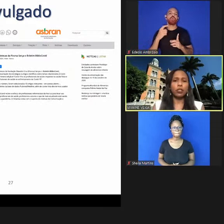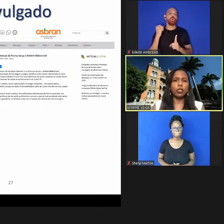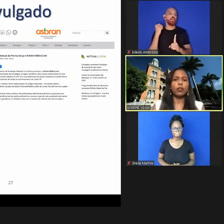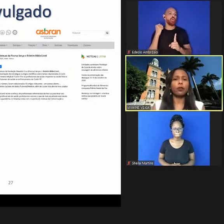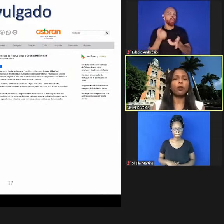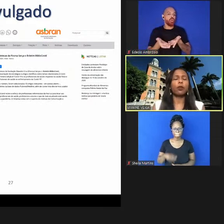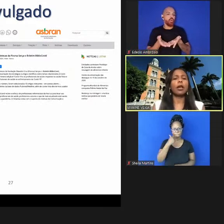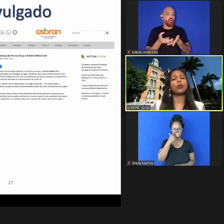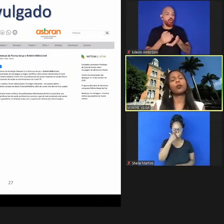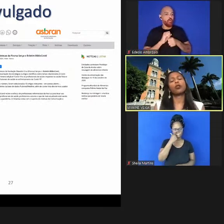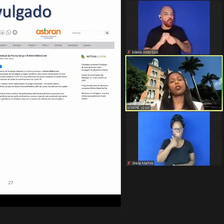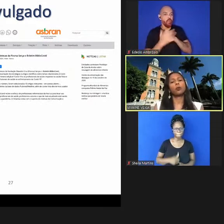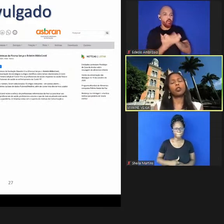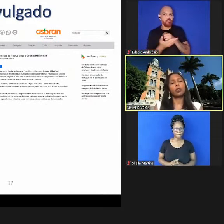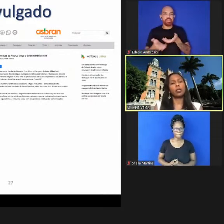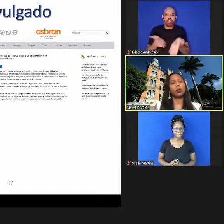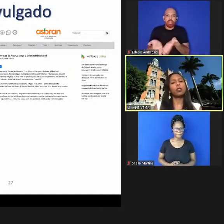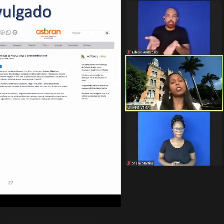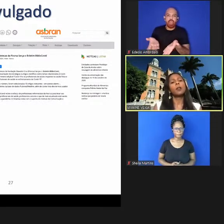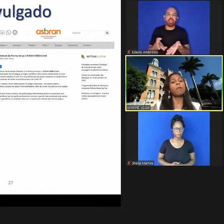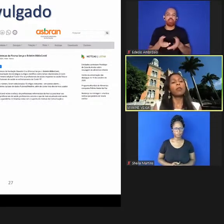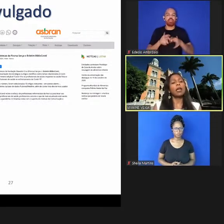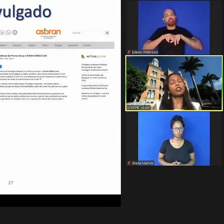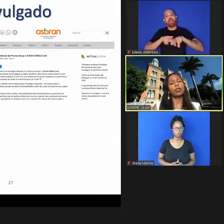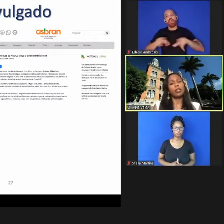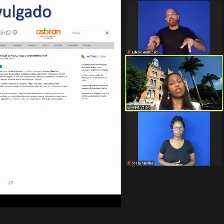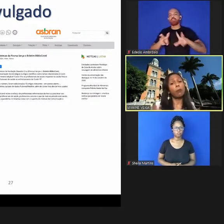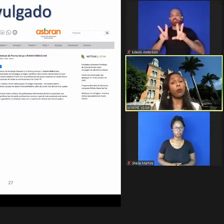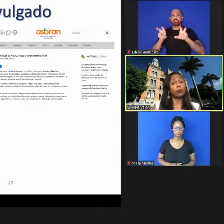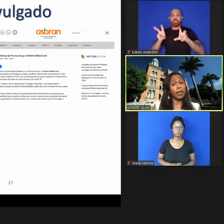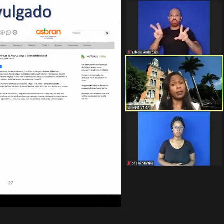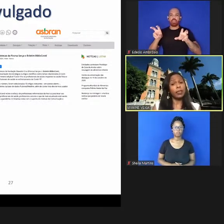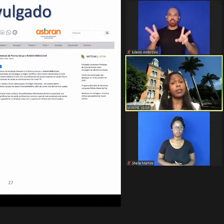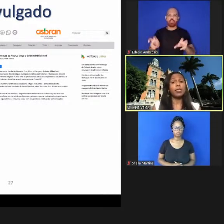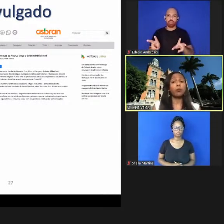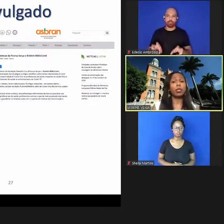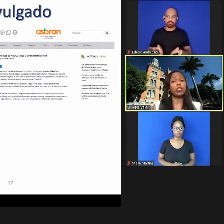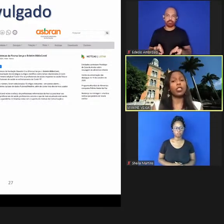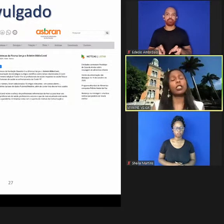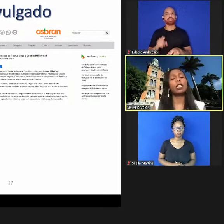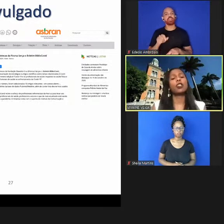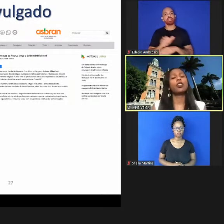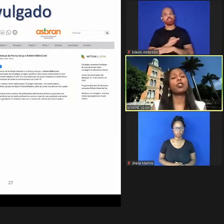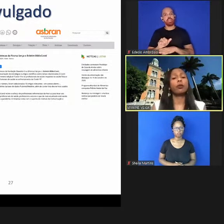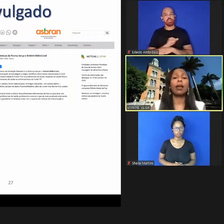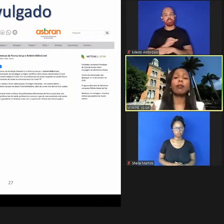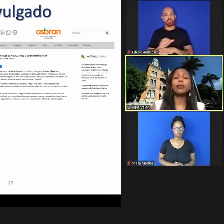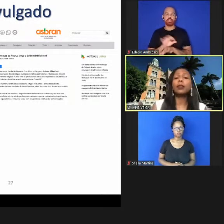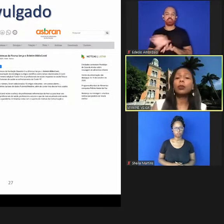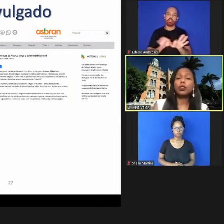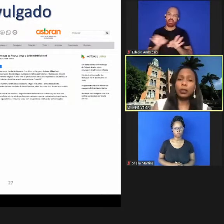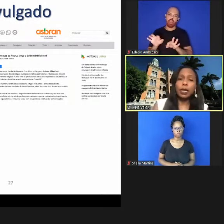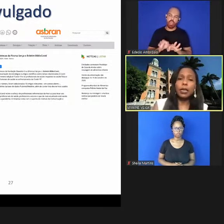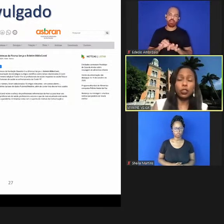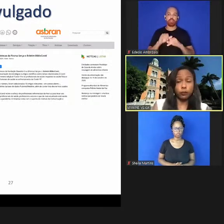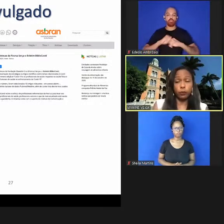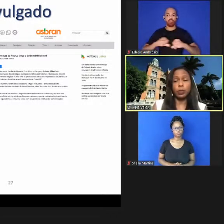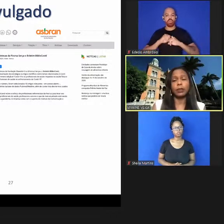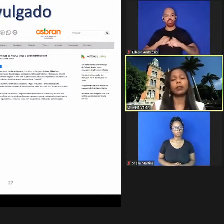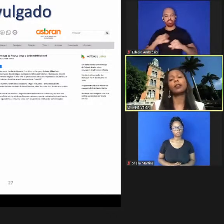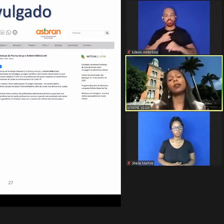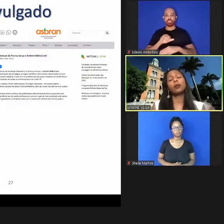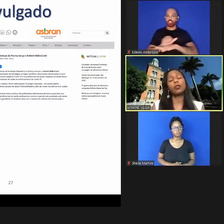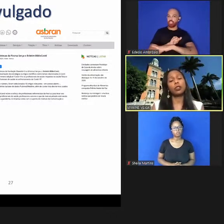temáticas que foram colocadas pelos nossos pesquisadores a estratégia era montada e nesse boletim a gente divulgava tanto a estratégia